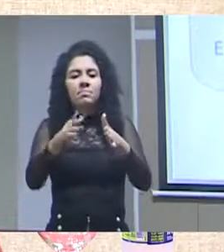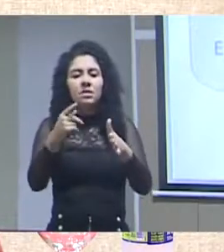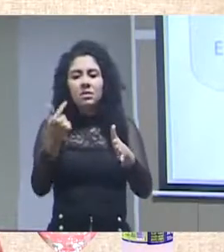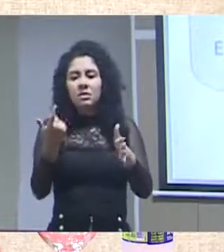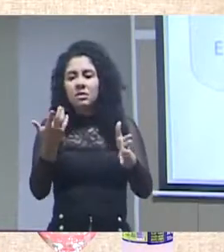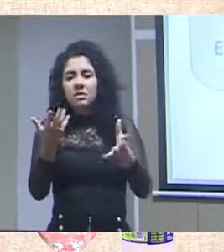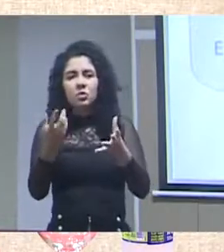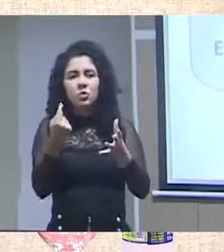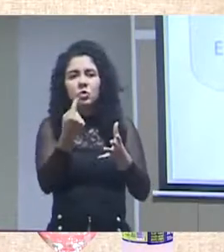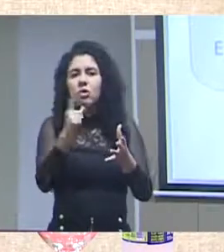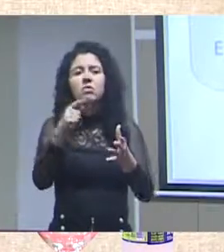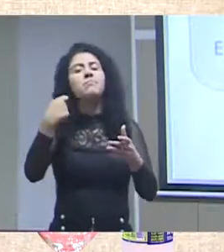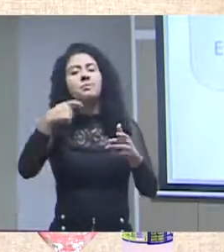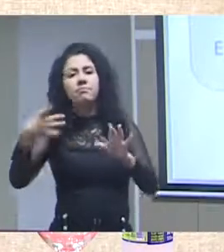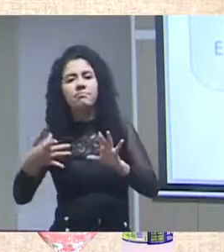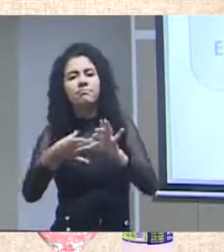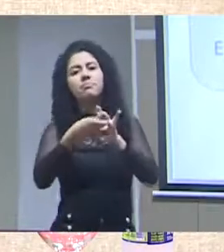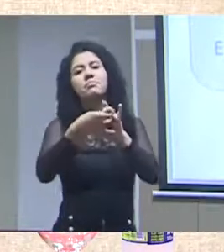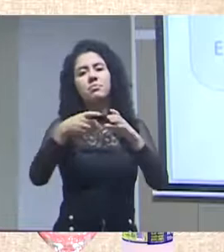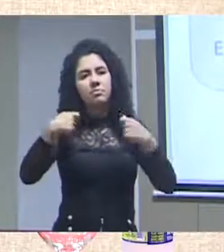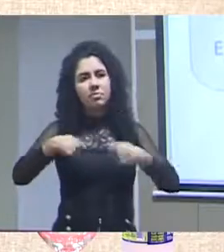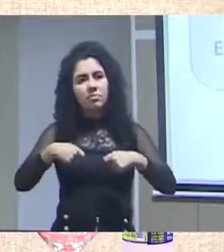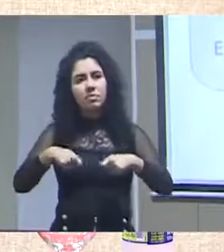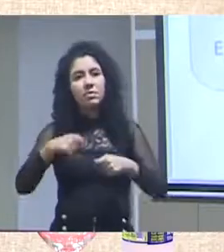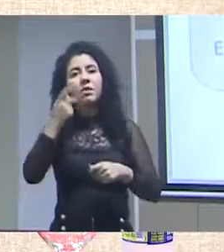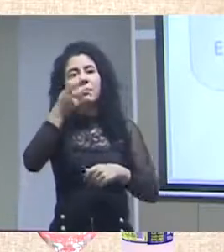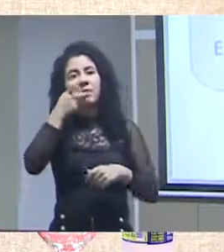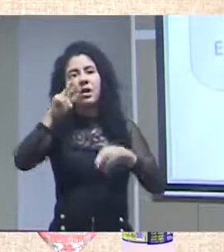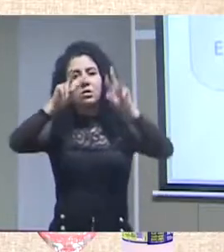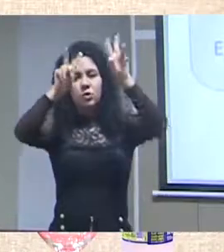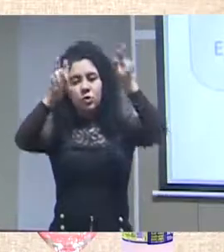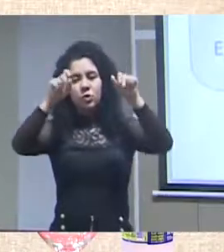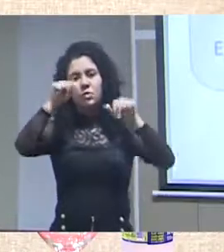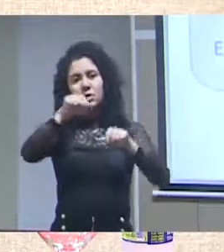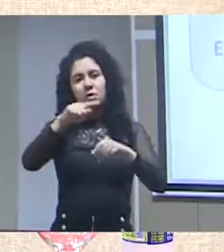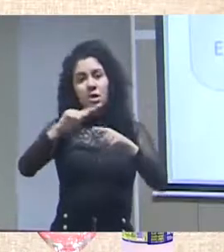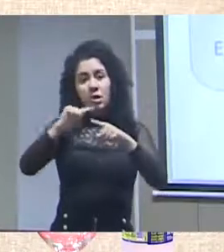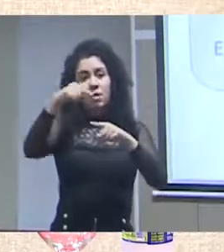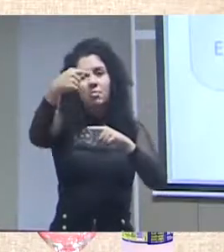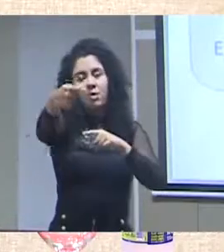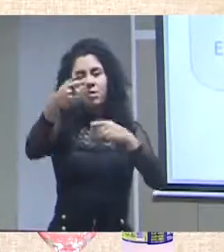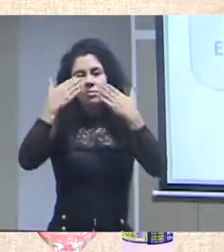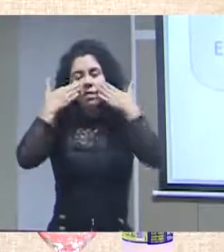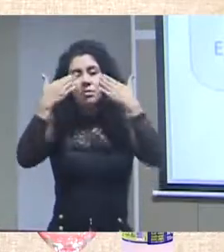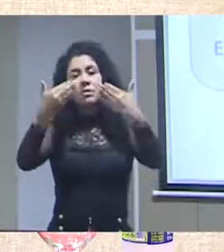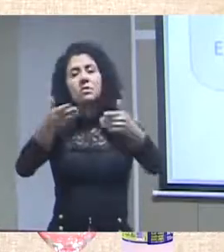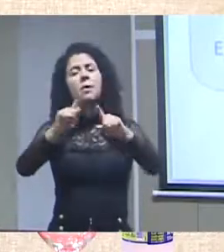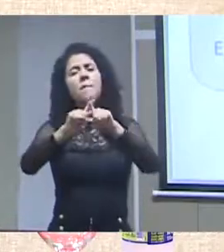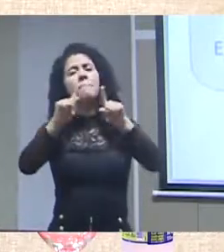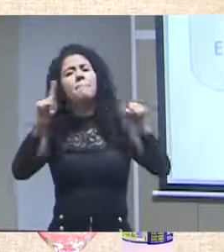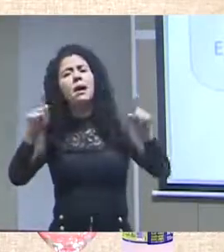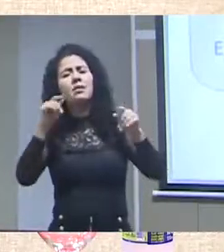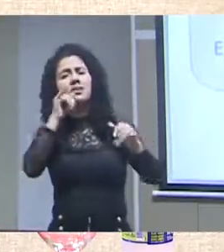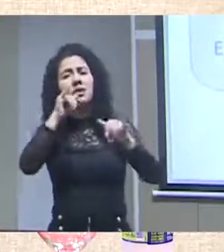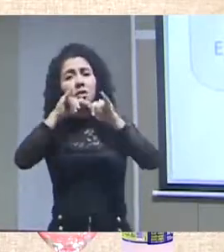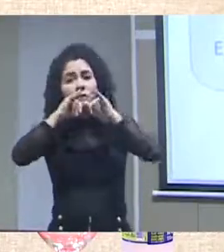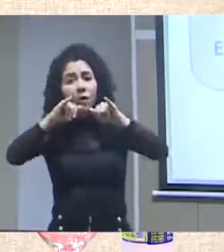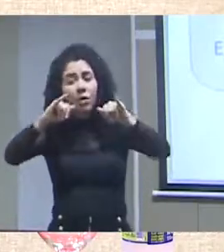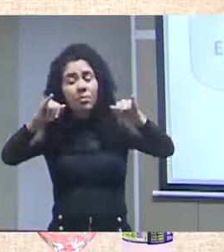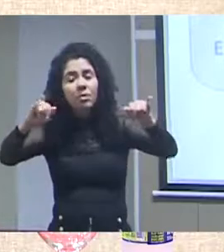falar um pouco sobre isso na próxima apresentação, mas os dados envolvem um conjunto de condições,